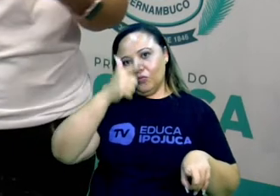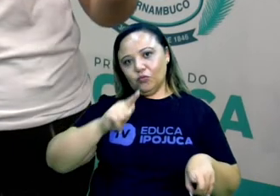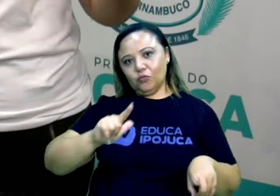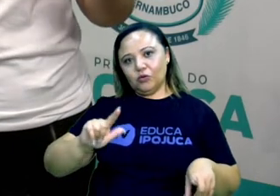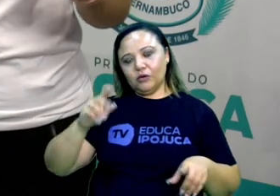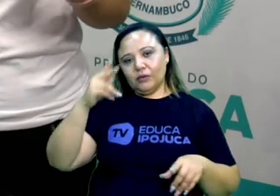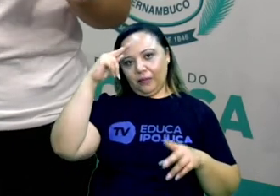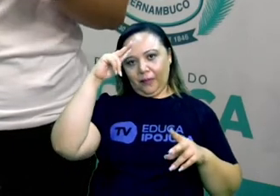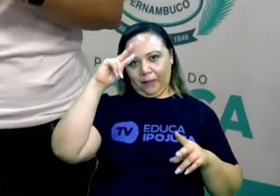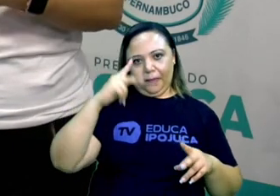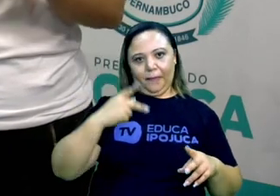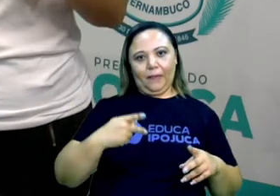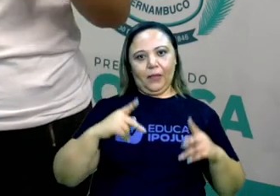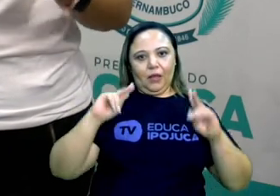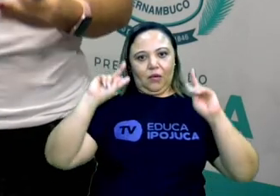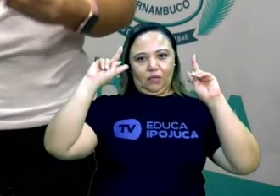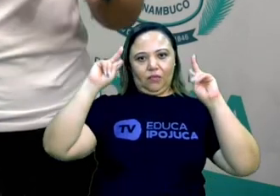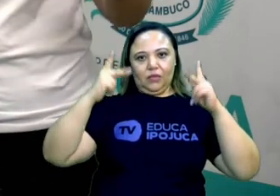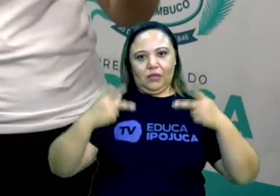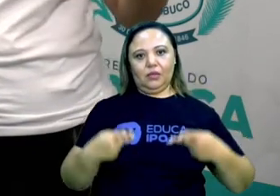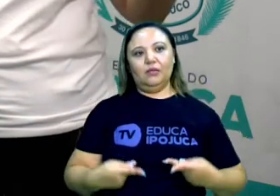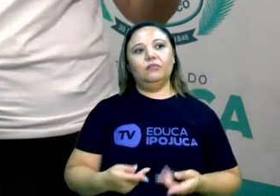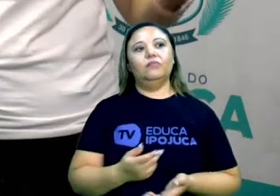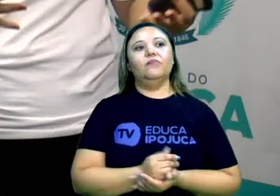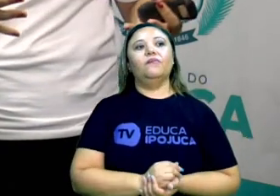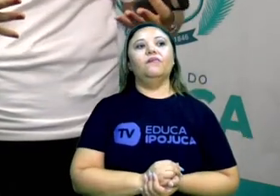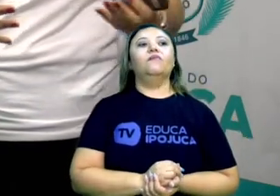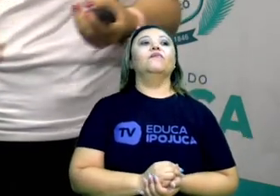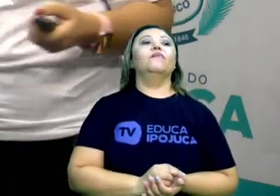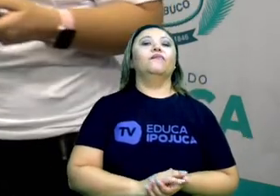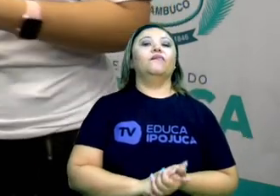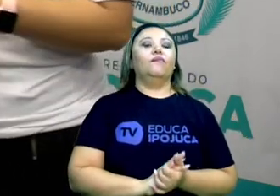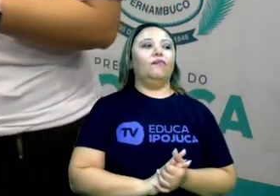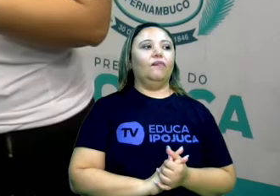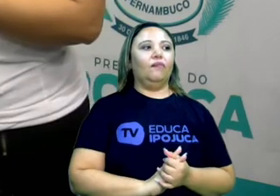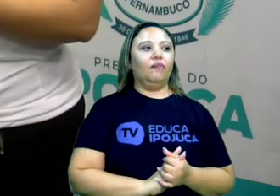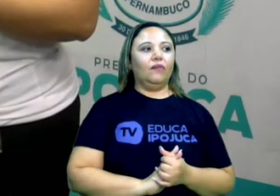igualzinha a gente. Porque somos seres humanos.